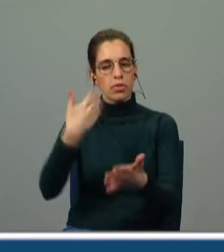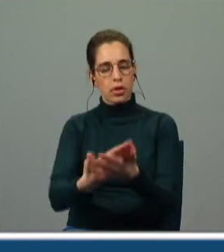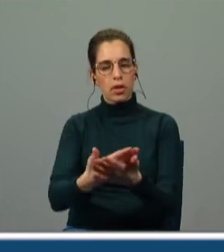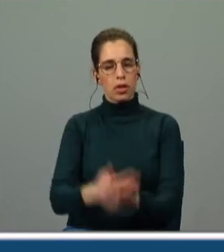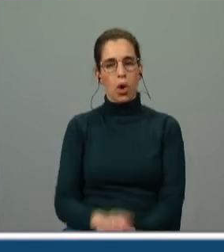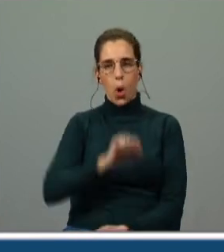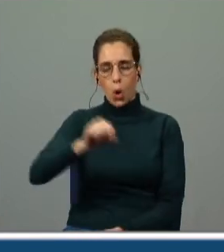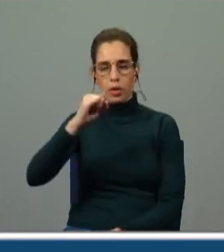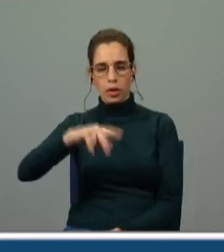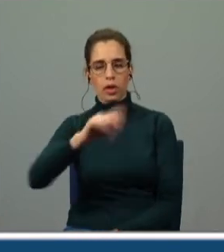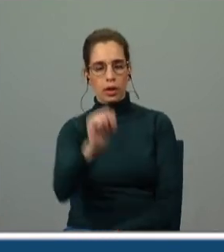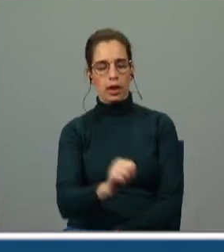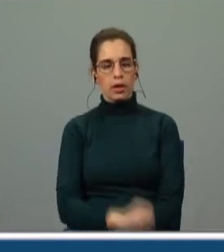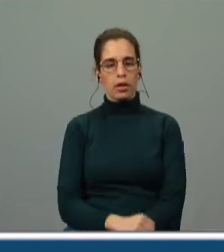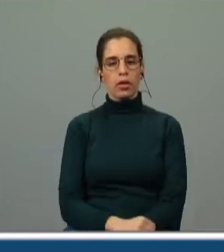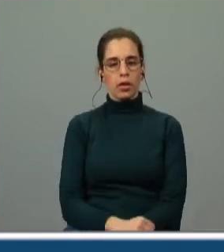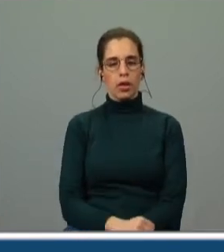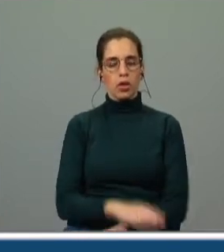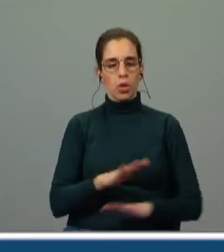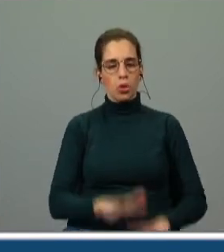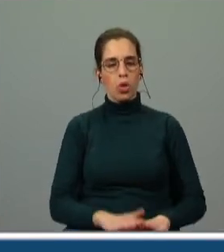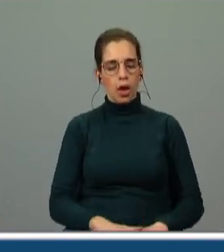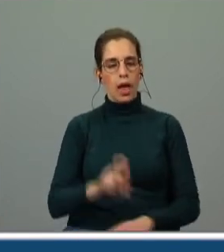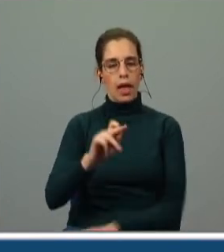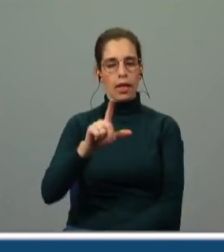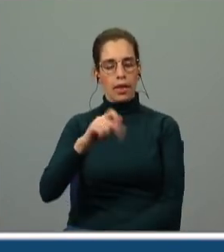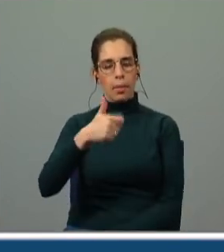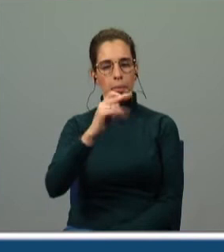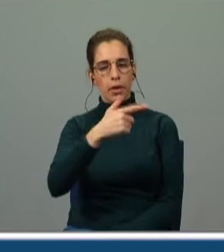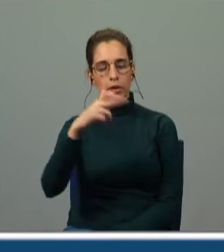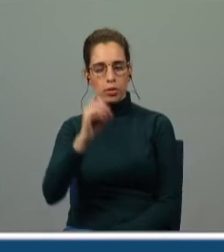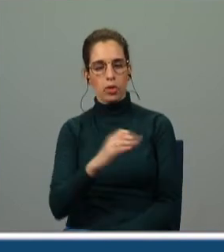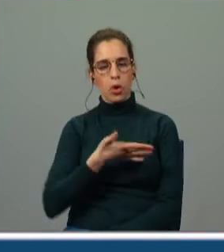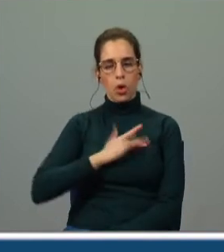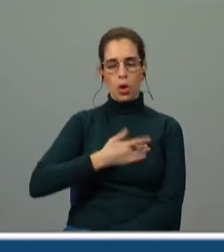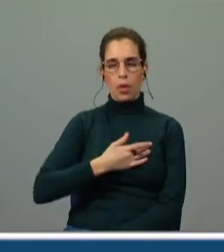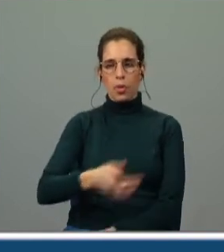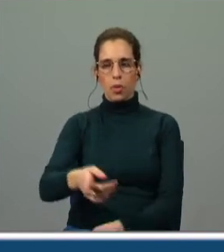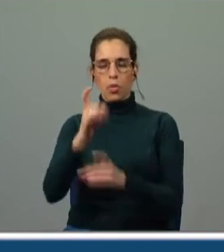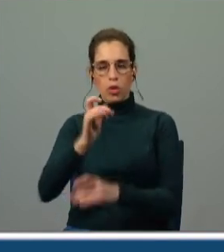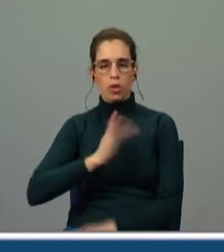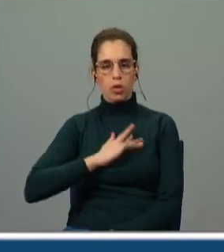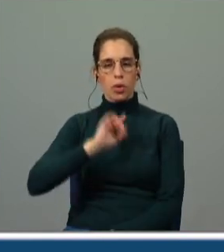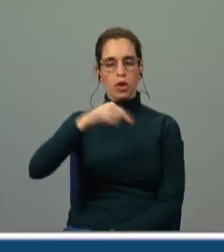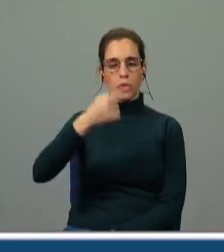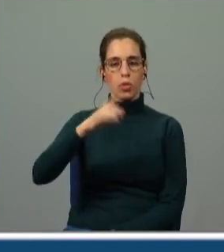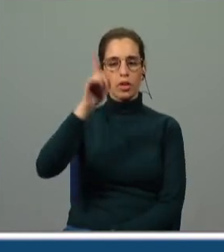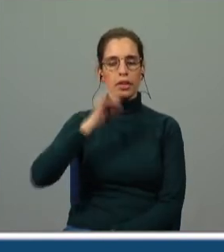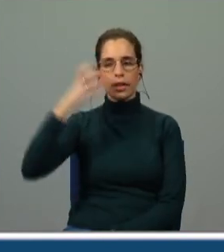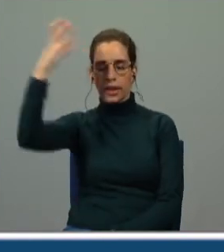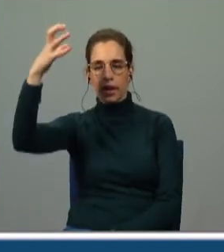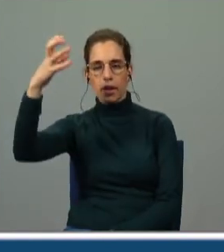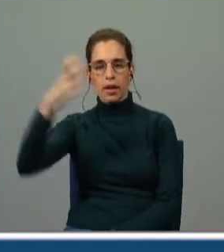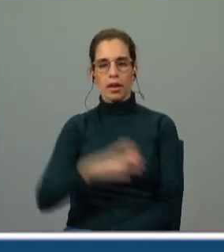os brutos matadores no colo de alabastro que sostinha as obras como que amor matou de amores aquele que depois a fez rainha as espadas